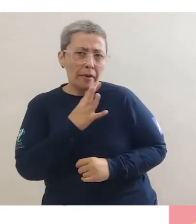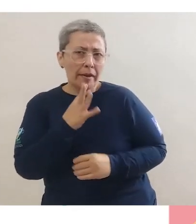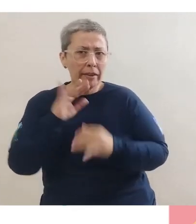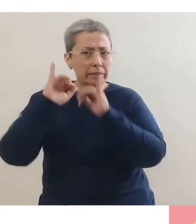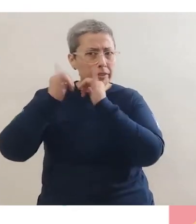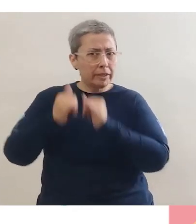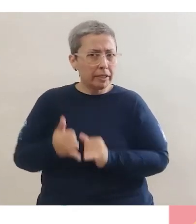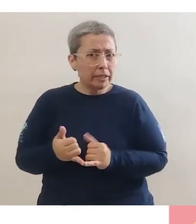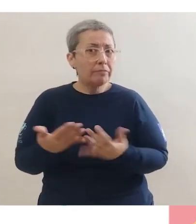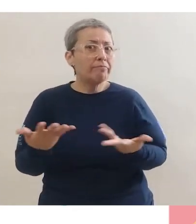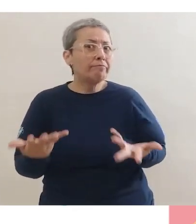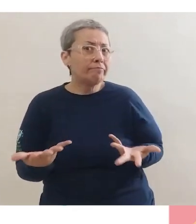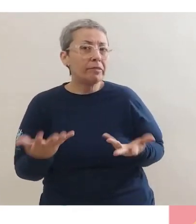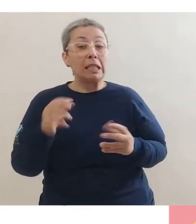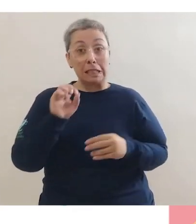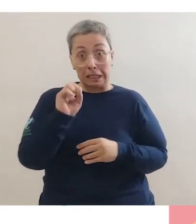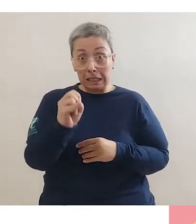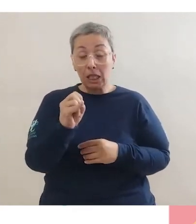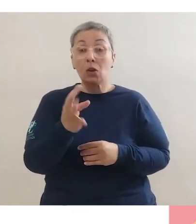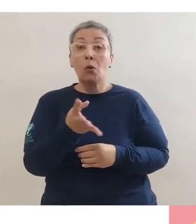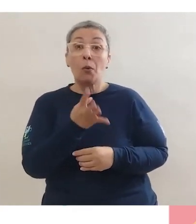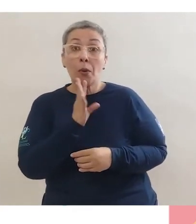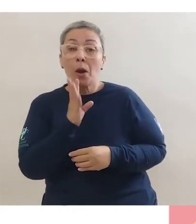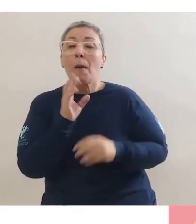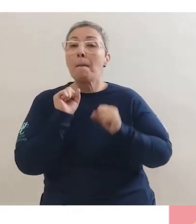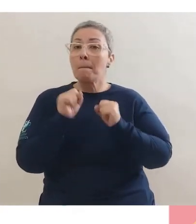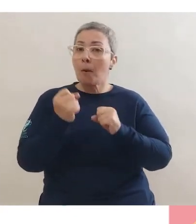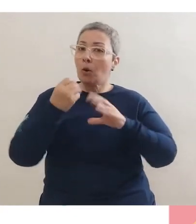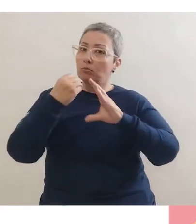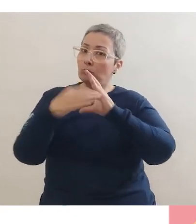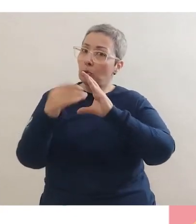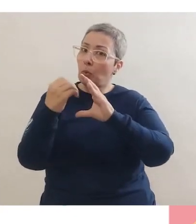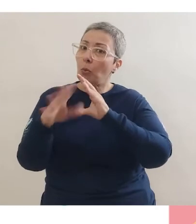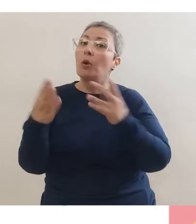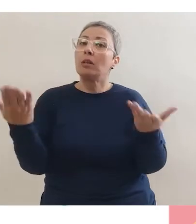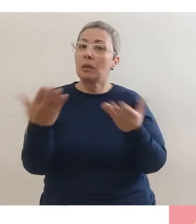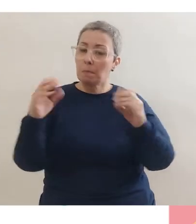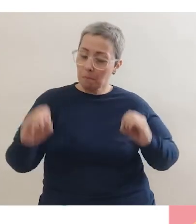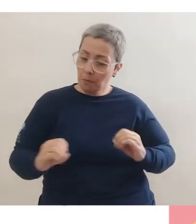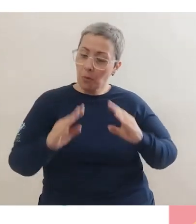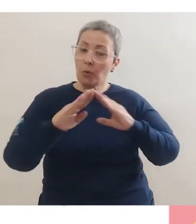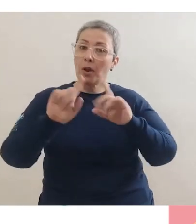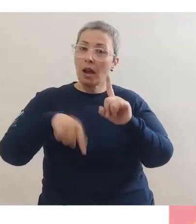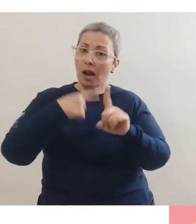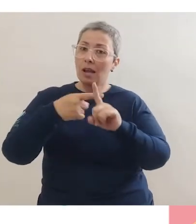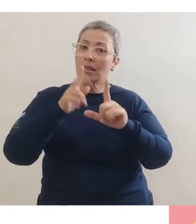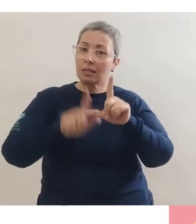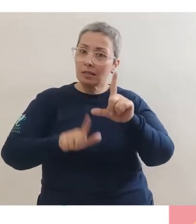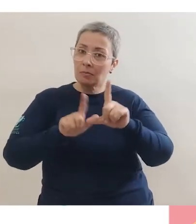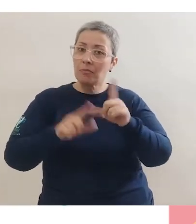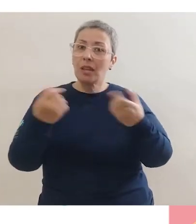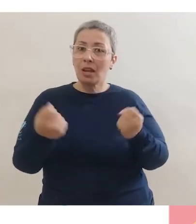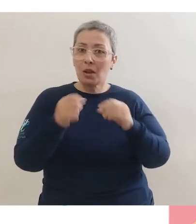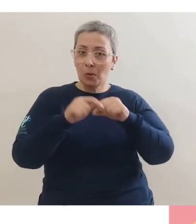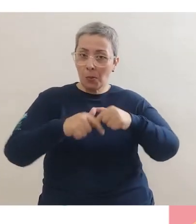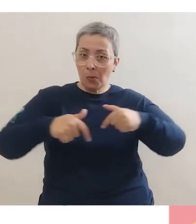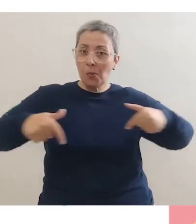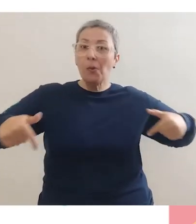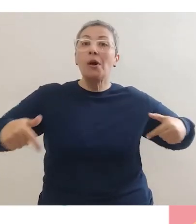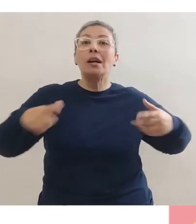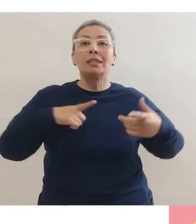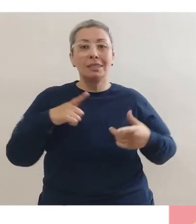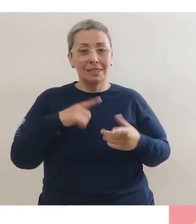assistindo, conhece alguma lenda? Se você conhecer, você pode mandar uma lenda aqui para o programa Lendas